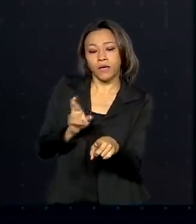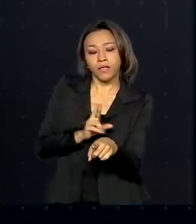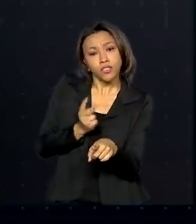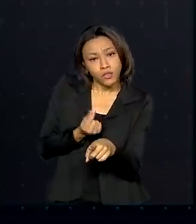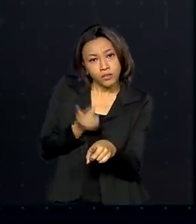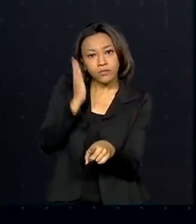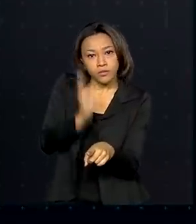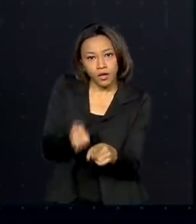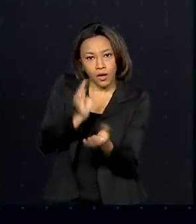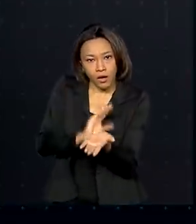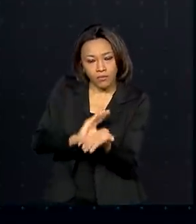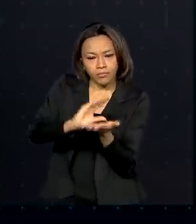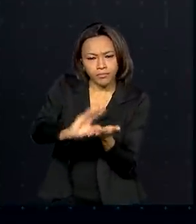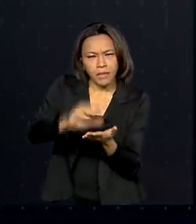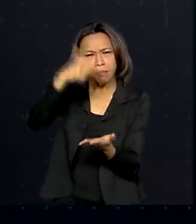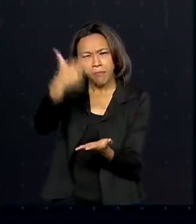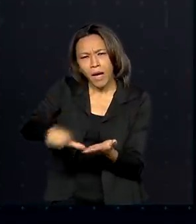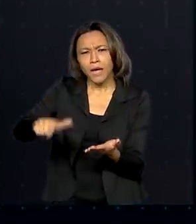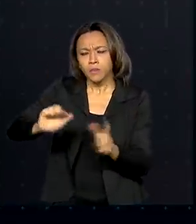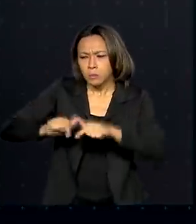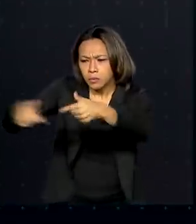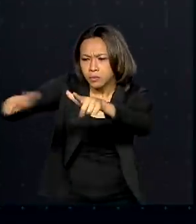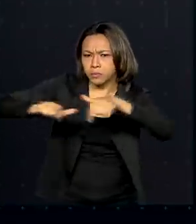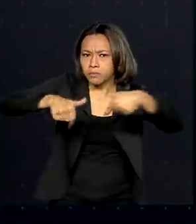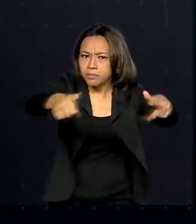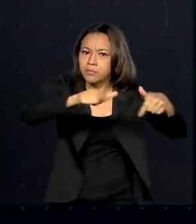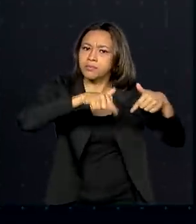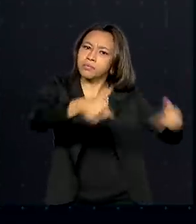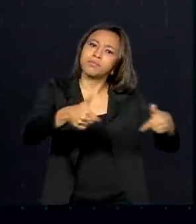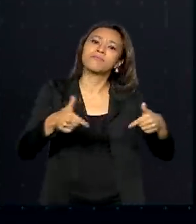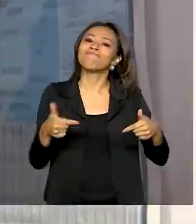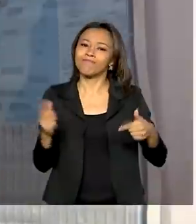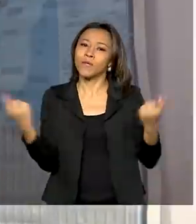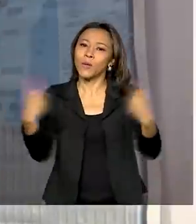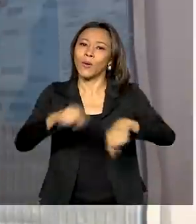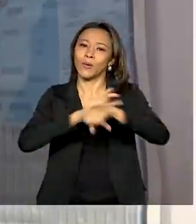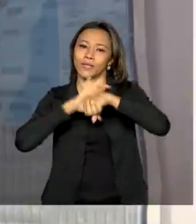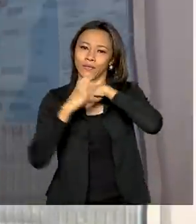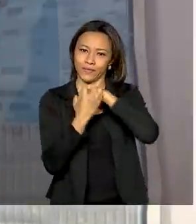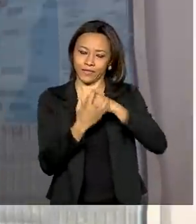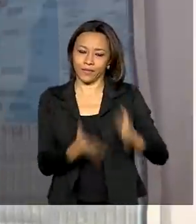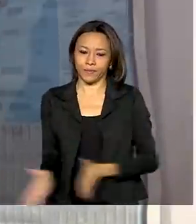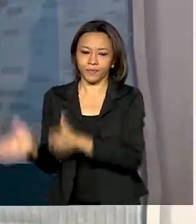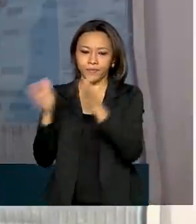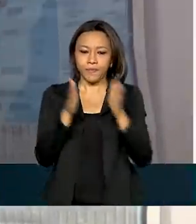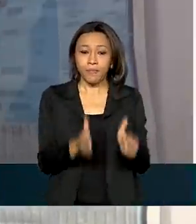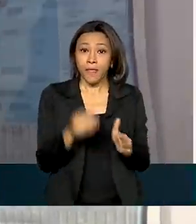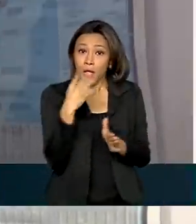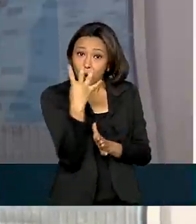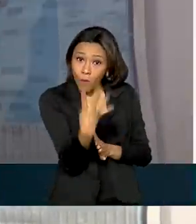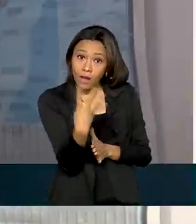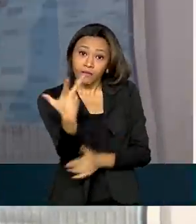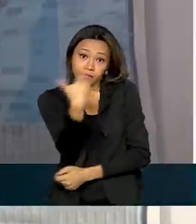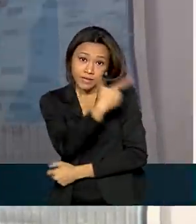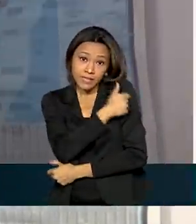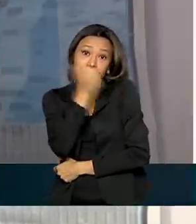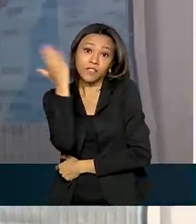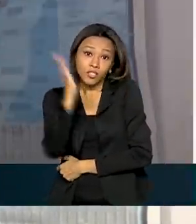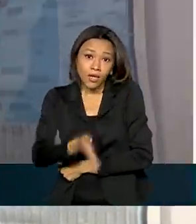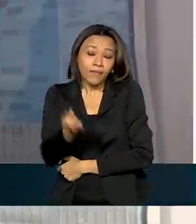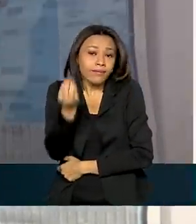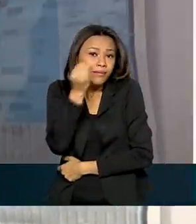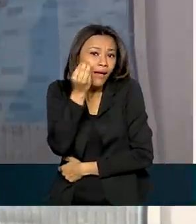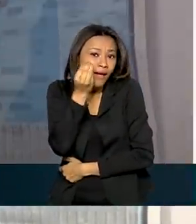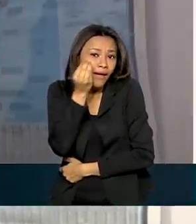investidos em mais ações de enfrentamento à Covid-19. Quatro vacinas estão em teste no Brasil na fase